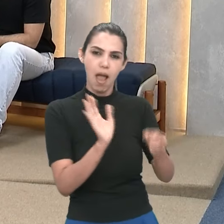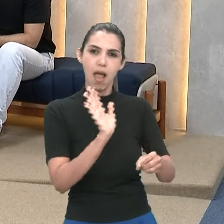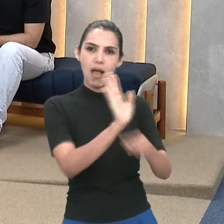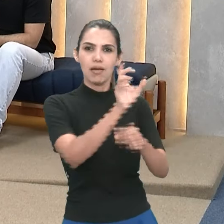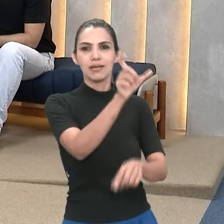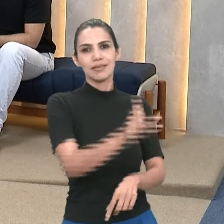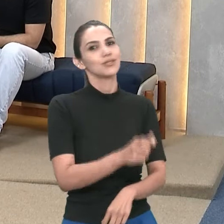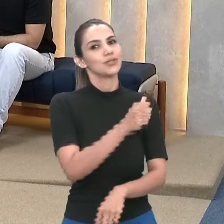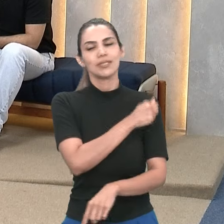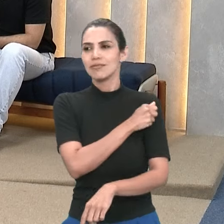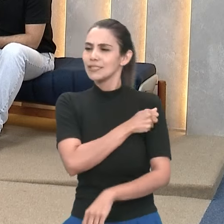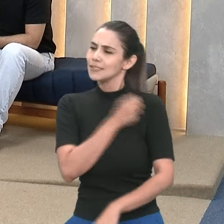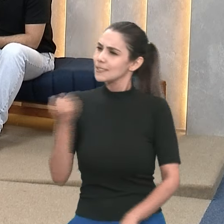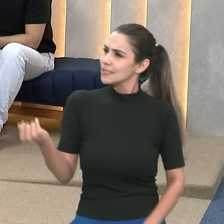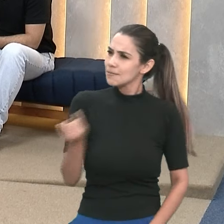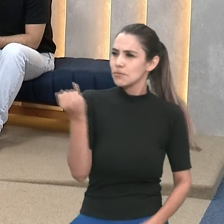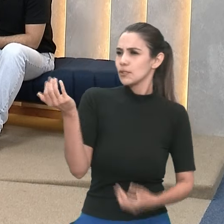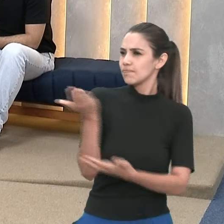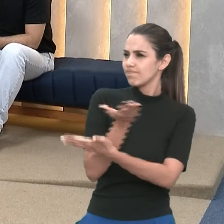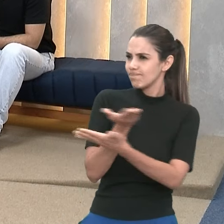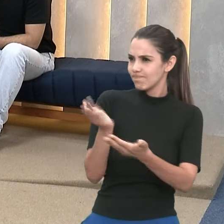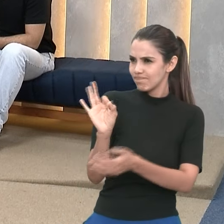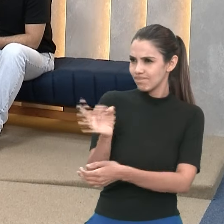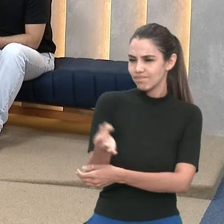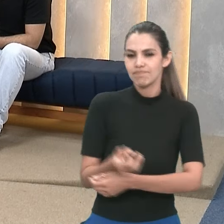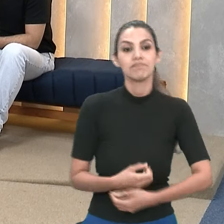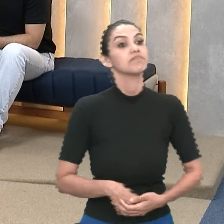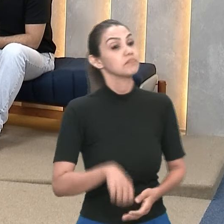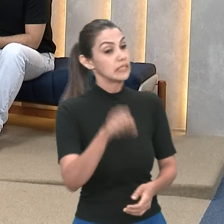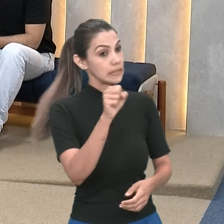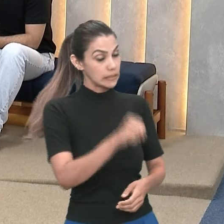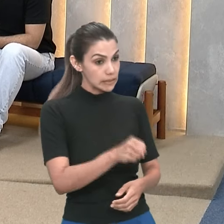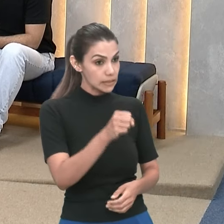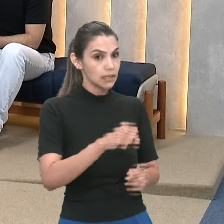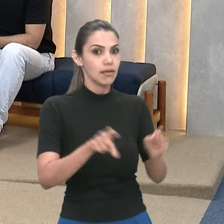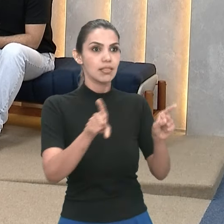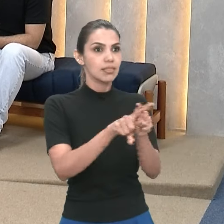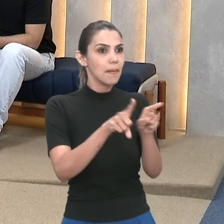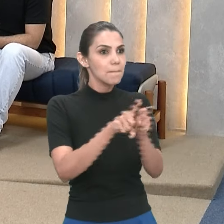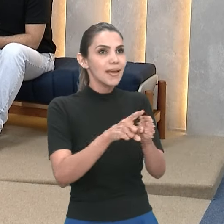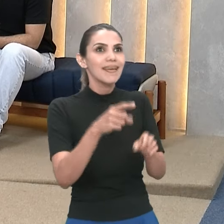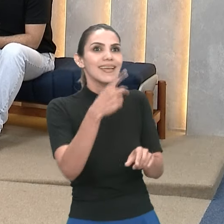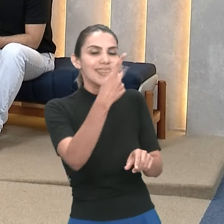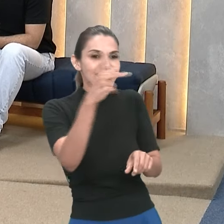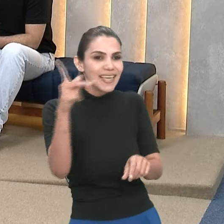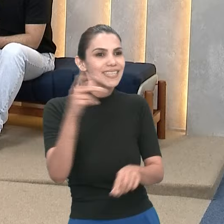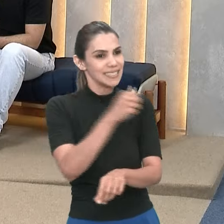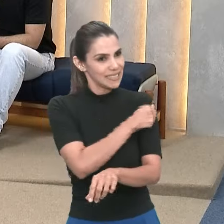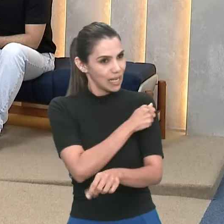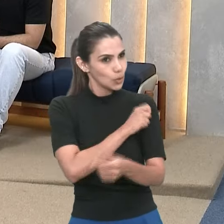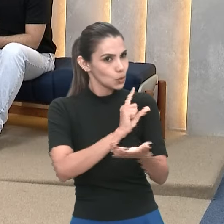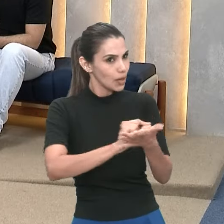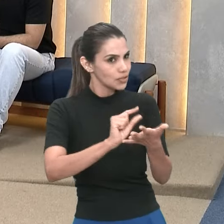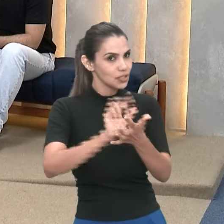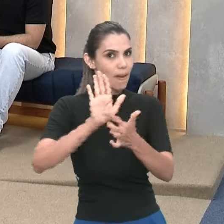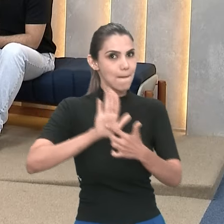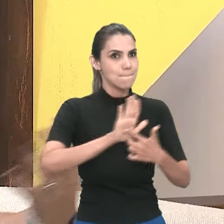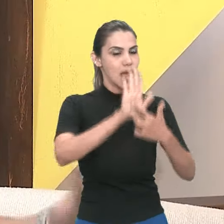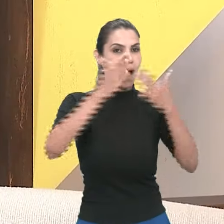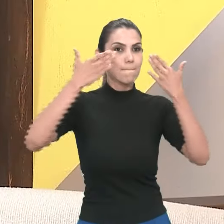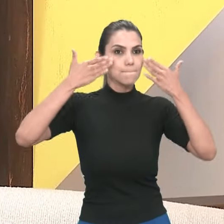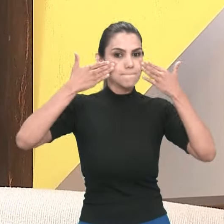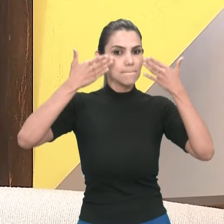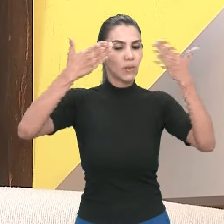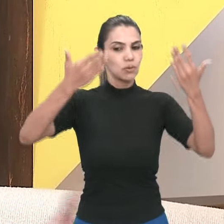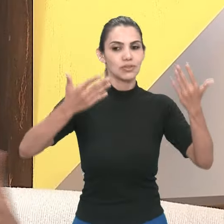troca muito fundamental, né, Adriana? É importantíssima. E a visibilidade, né? Nós somos seres humanos. É muito bom a gente